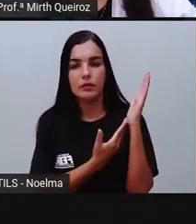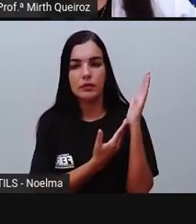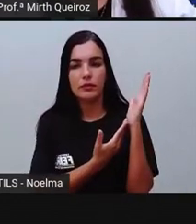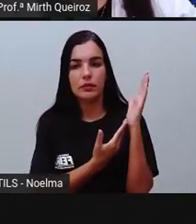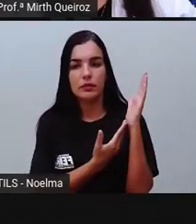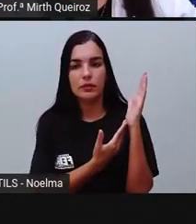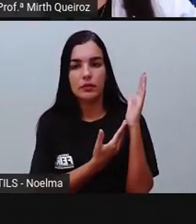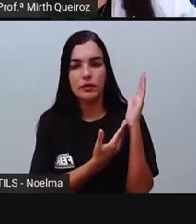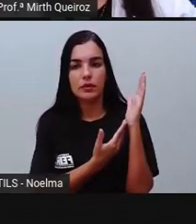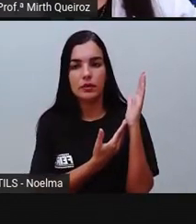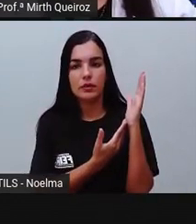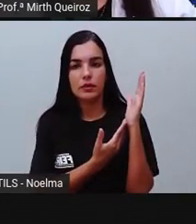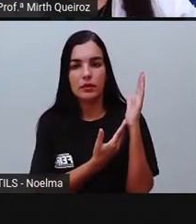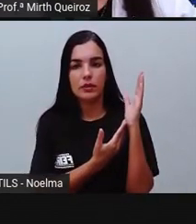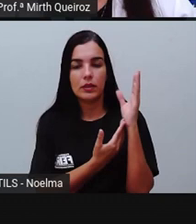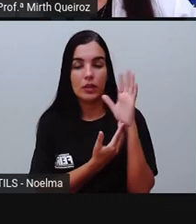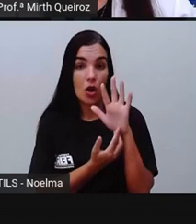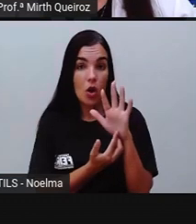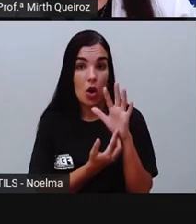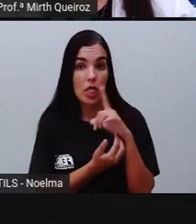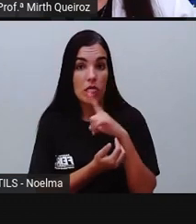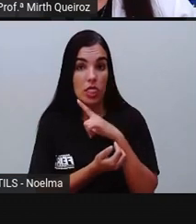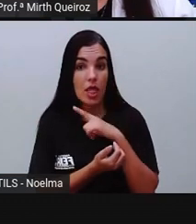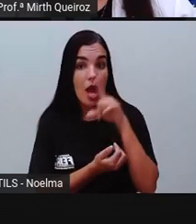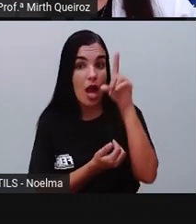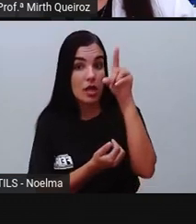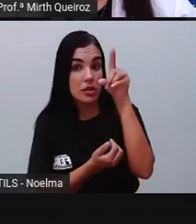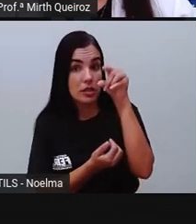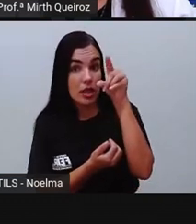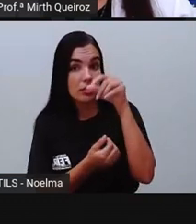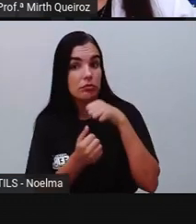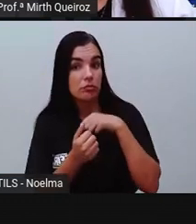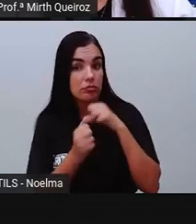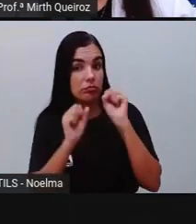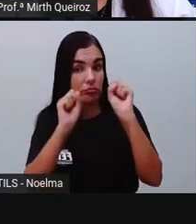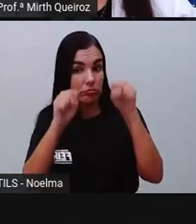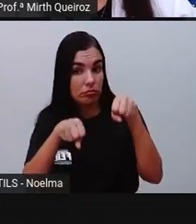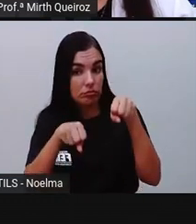nêutron. Elas recebem acento, certo?